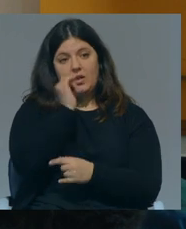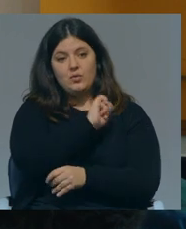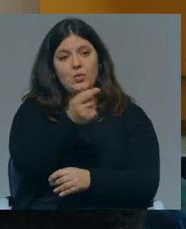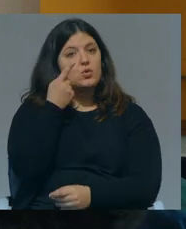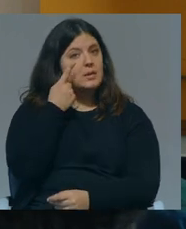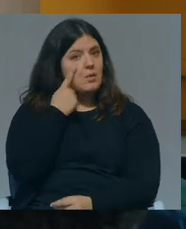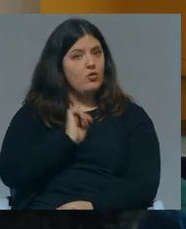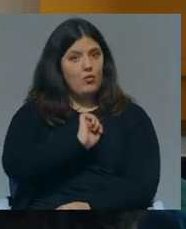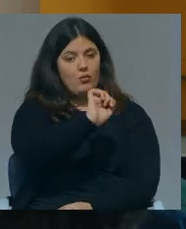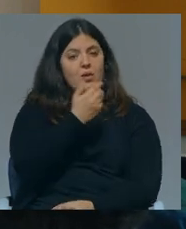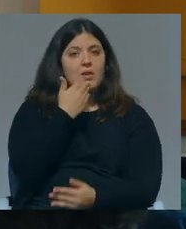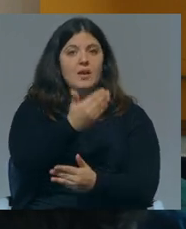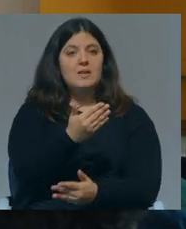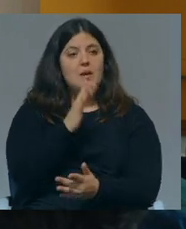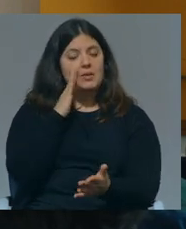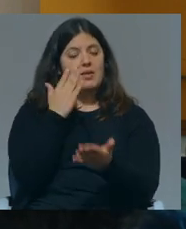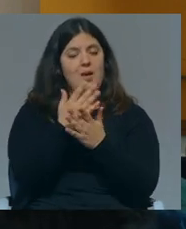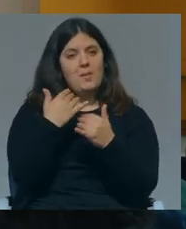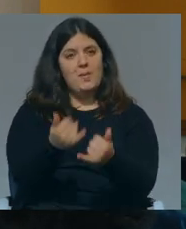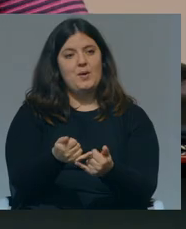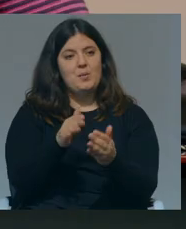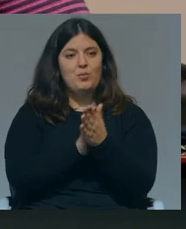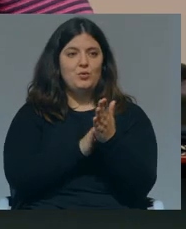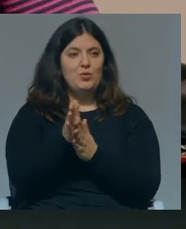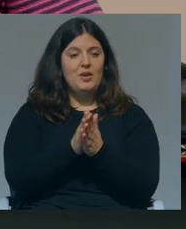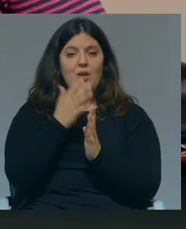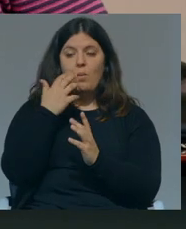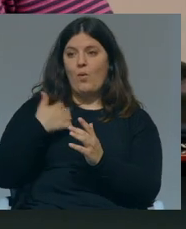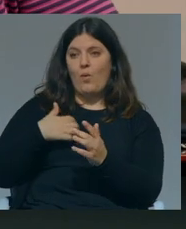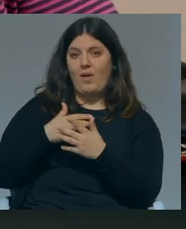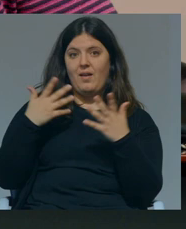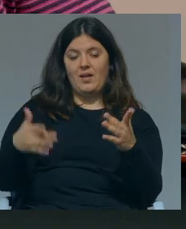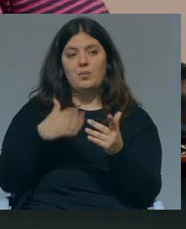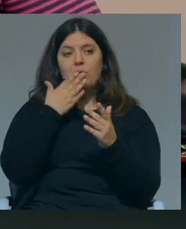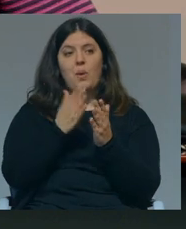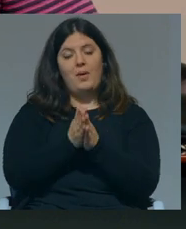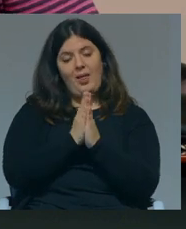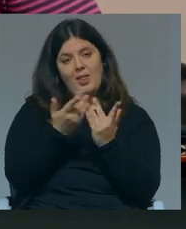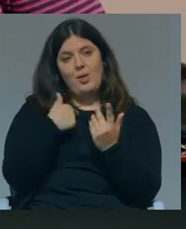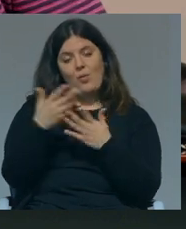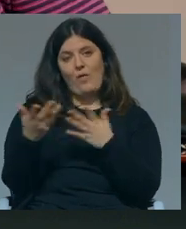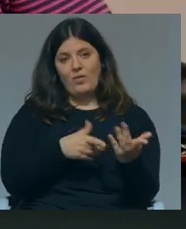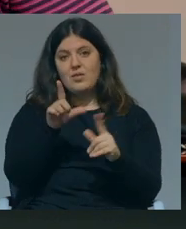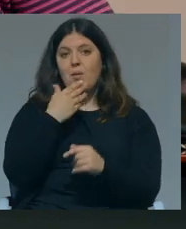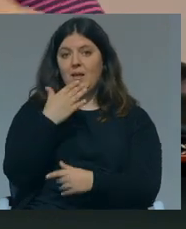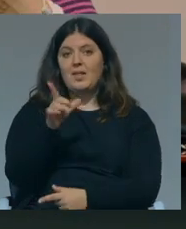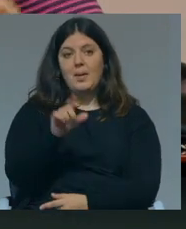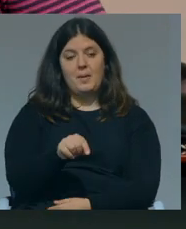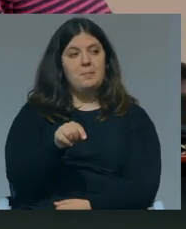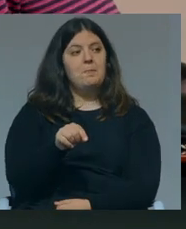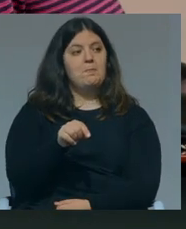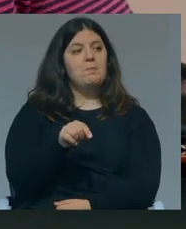os seus conhecimentos e agradecemos até uma próxima oportunidade é uma honra enorme muito obrigada pelo convite e obrigada também enfim